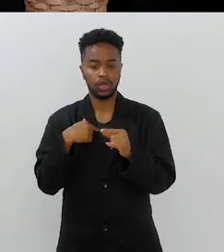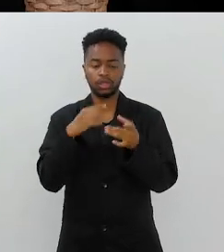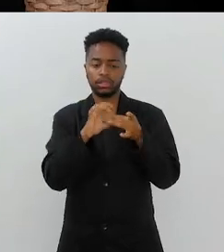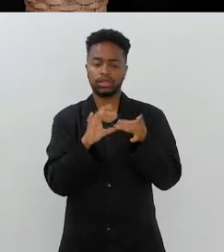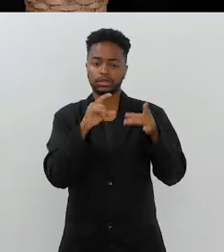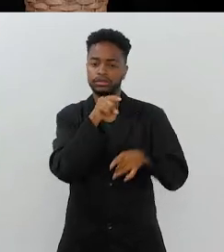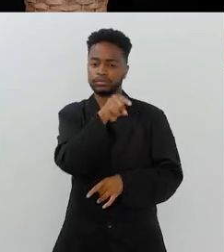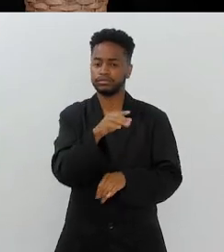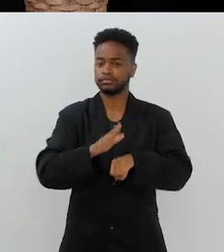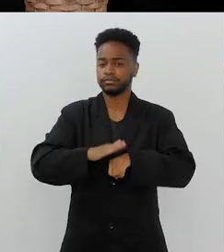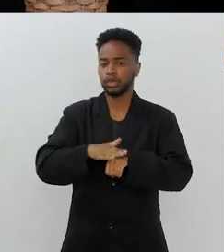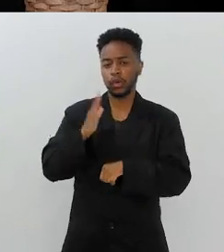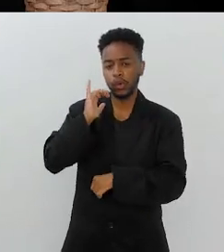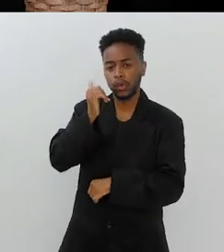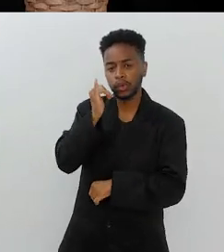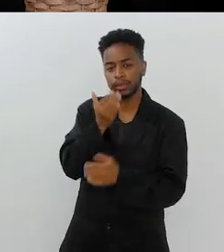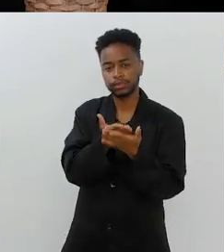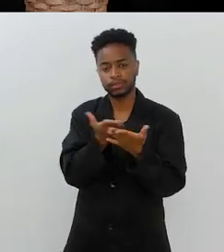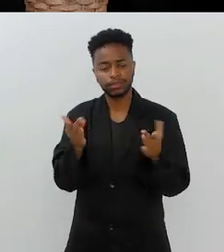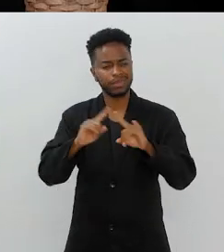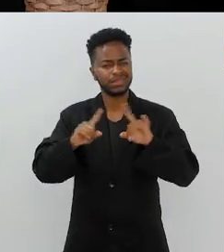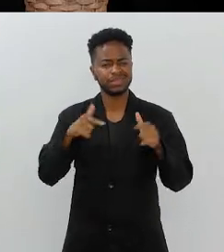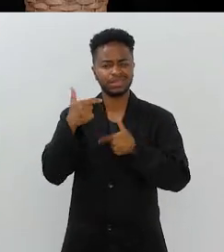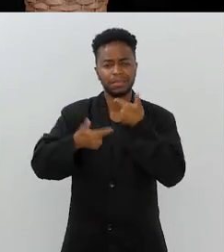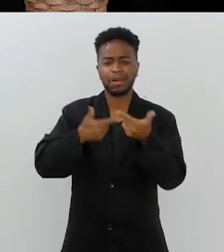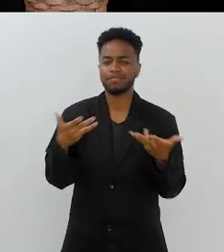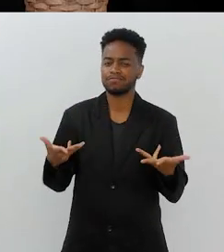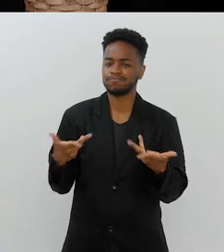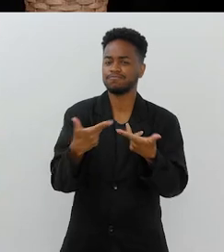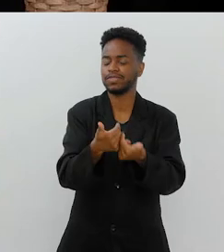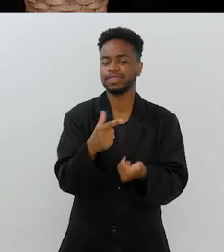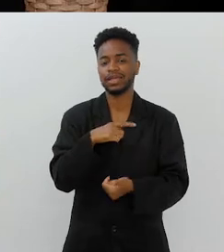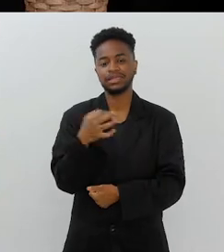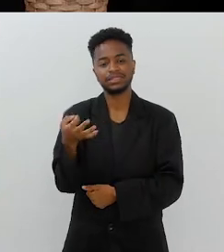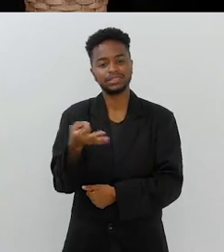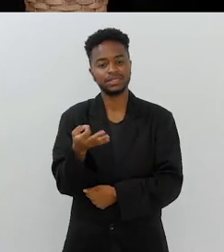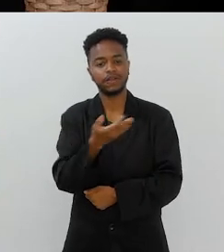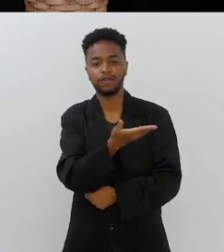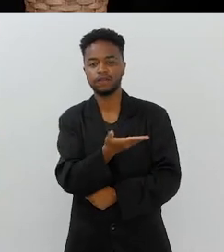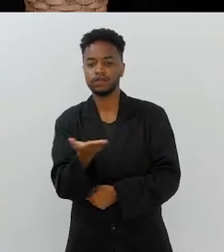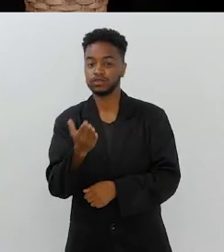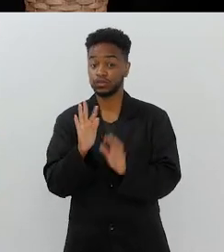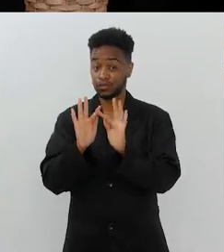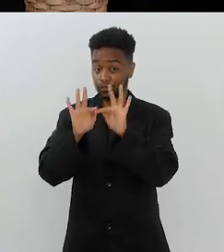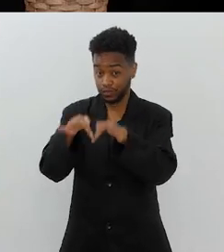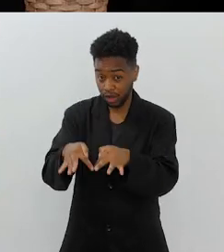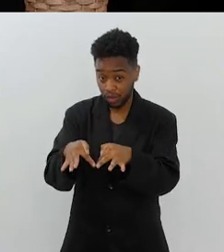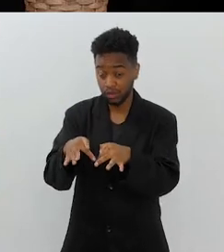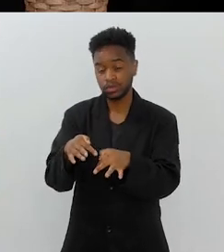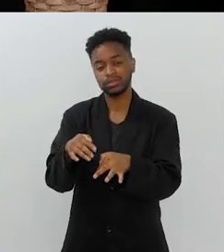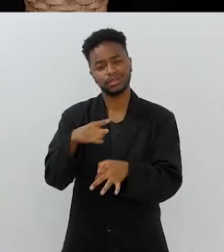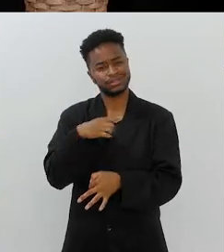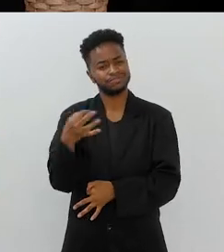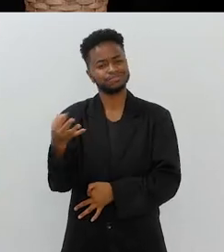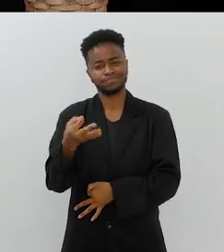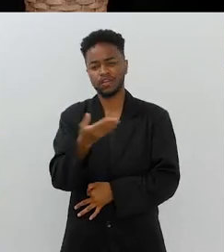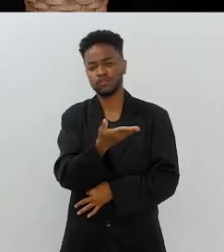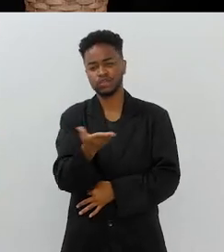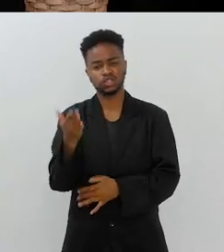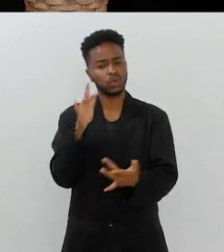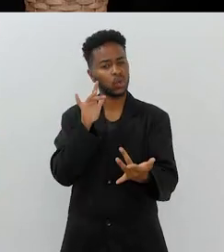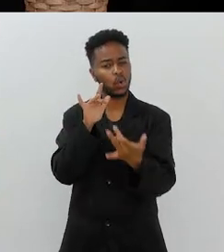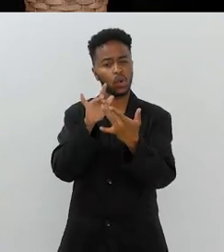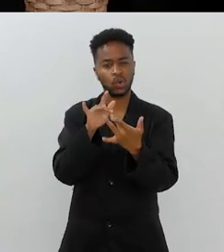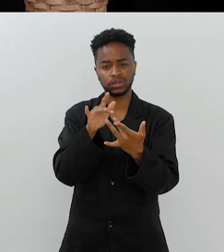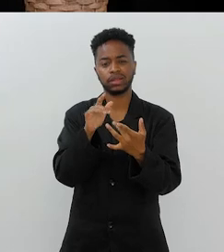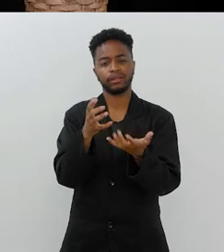deixá-la contar para vocês, mas é um trabalho magnífico. E eu tenho certeza que no final desse programa, vocês